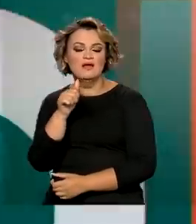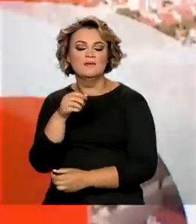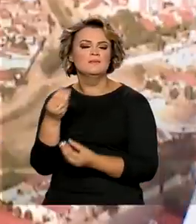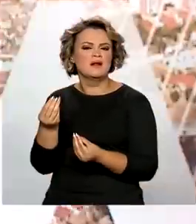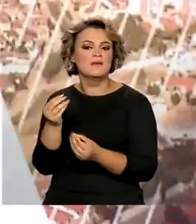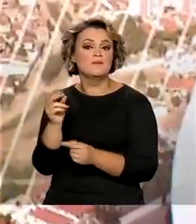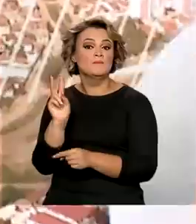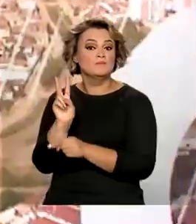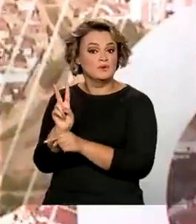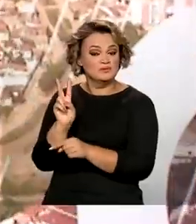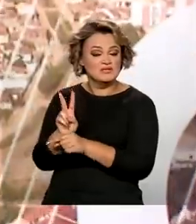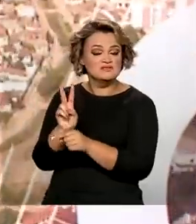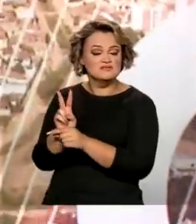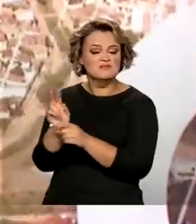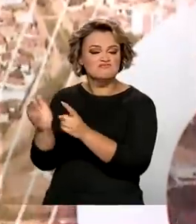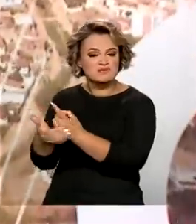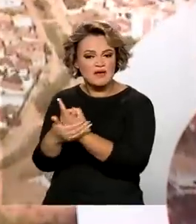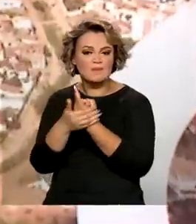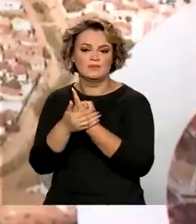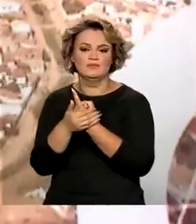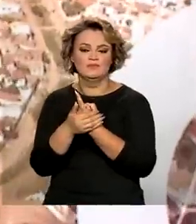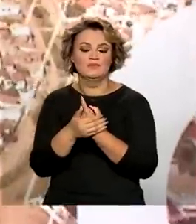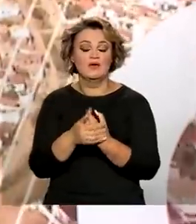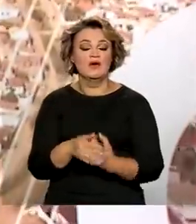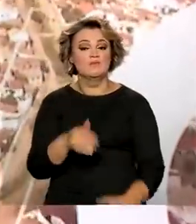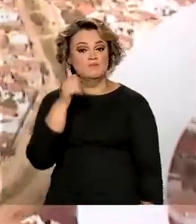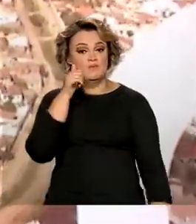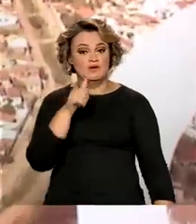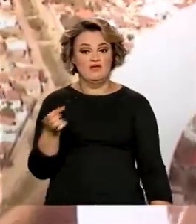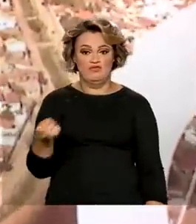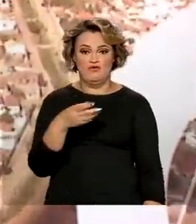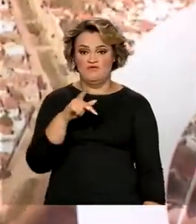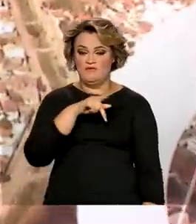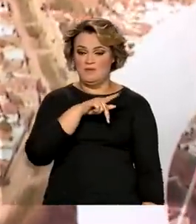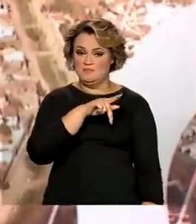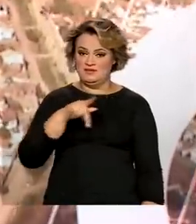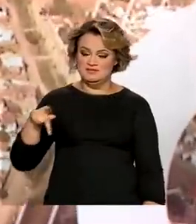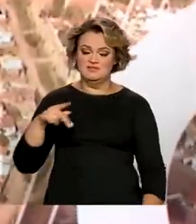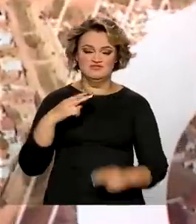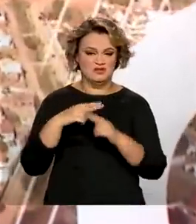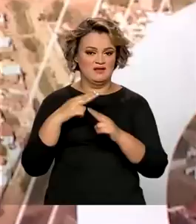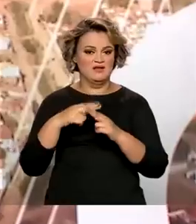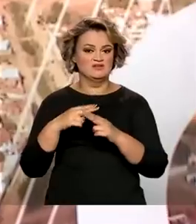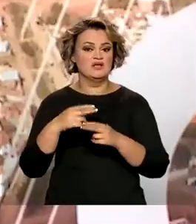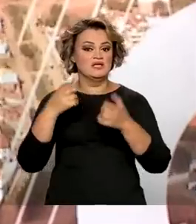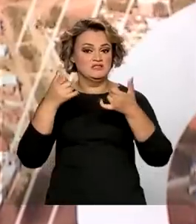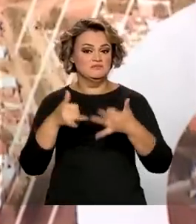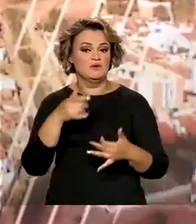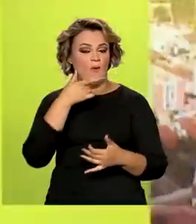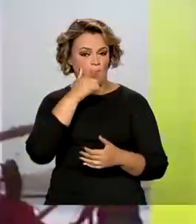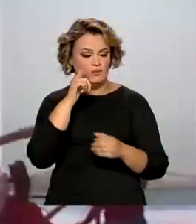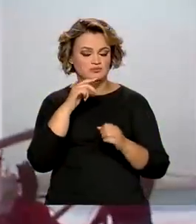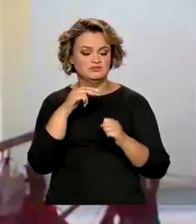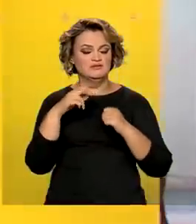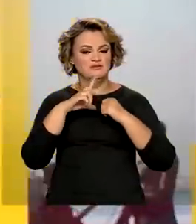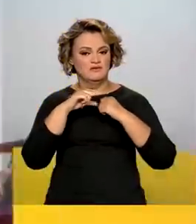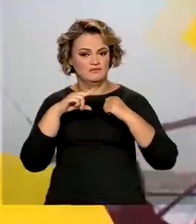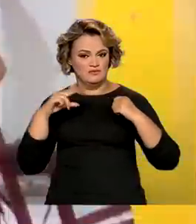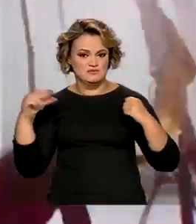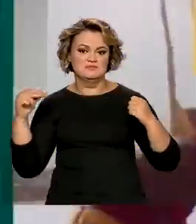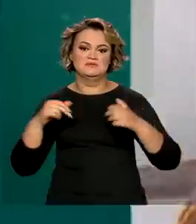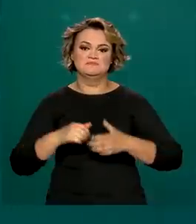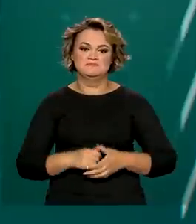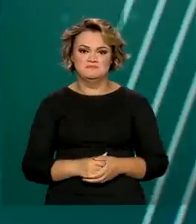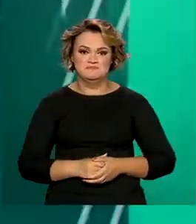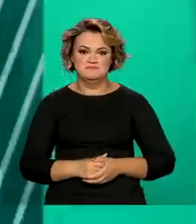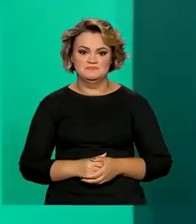proteção e promoção da mulher. Foi o que disse Daniela Marques, a presidente da Caixa, na entrevista ao programa de